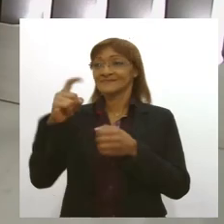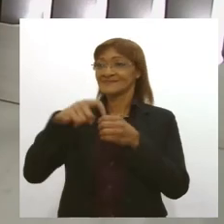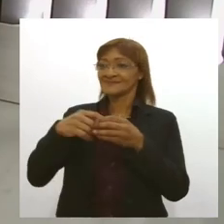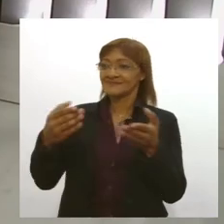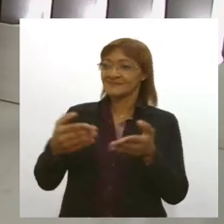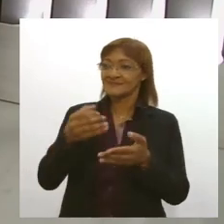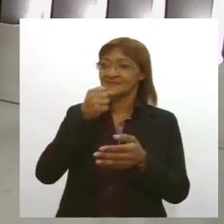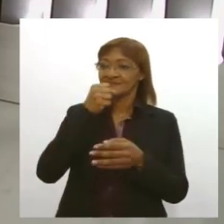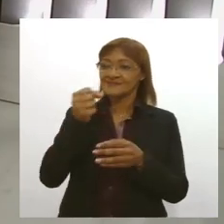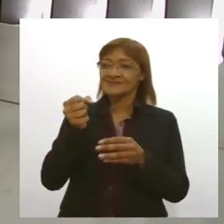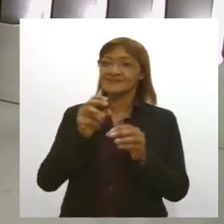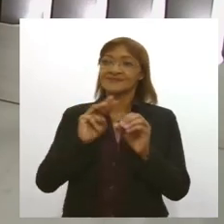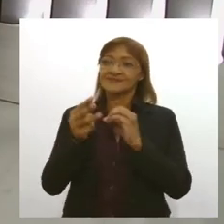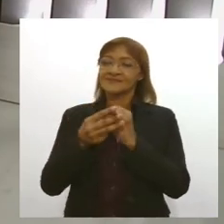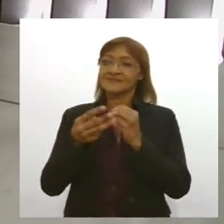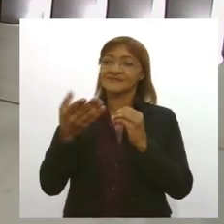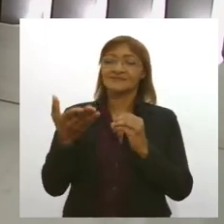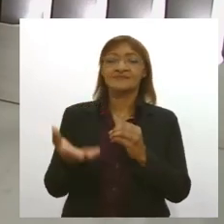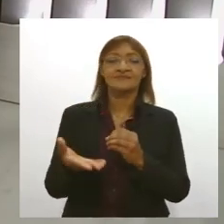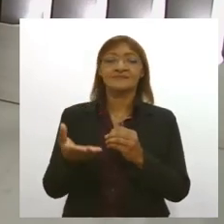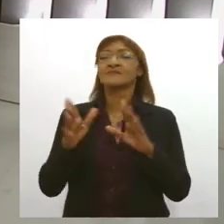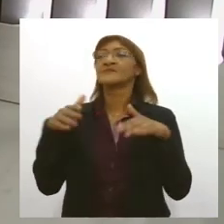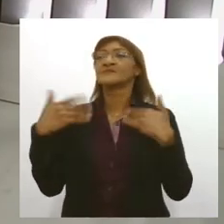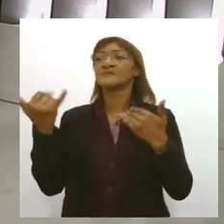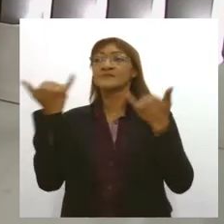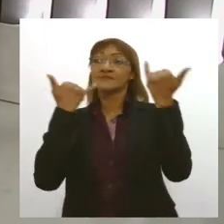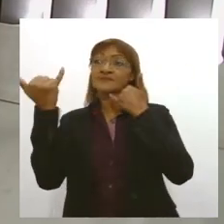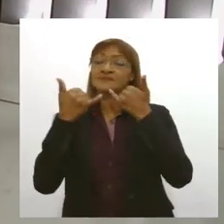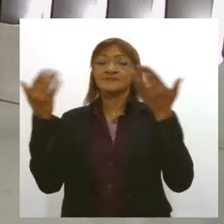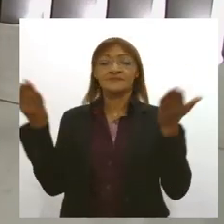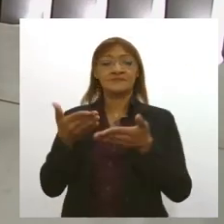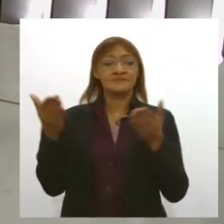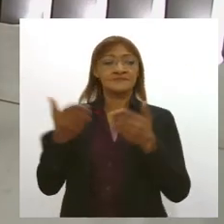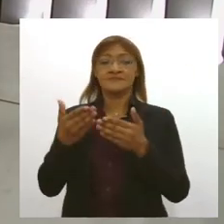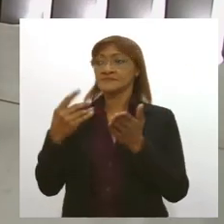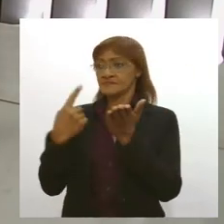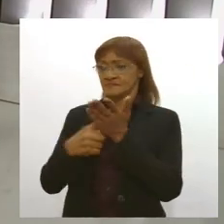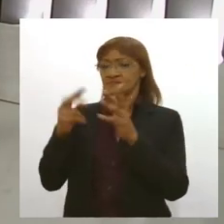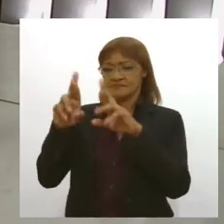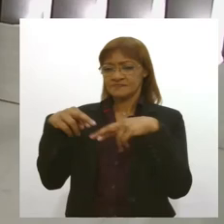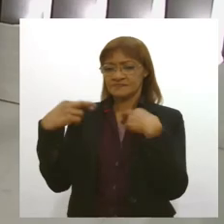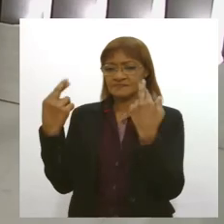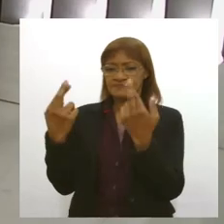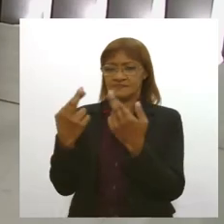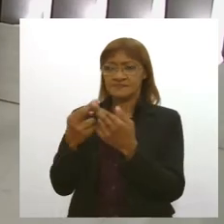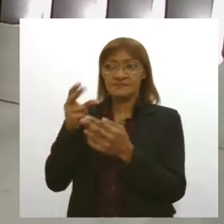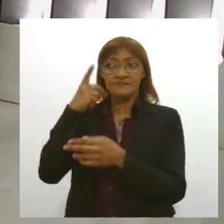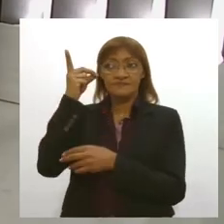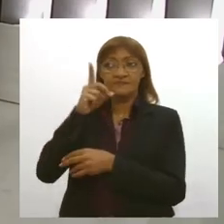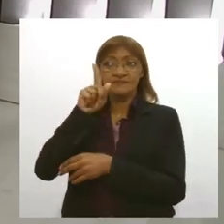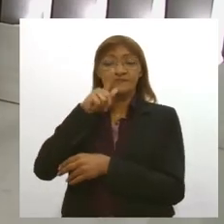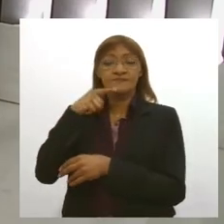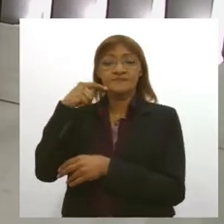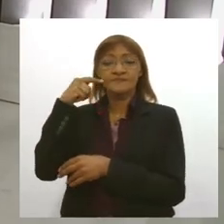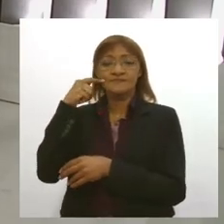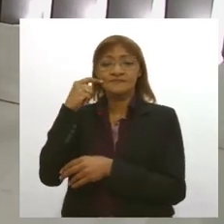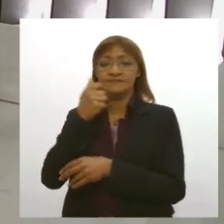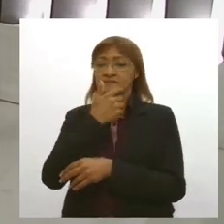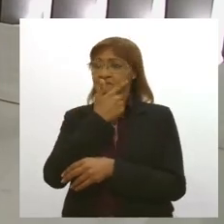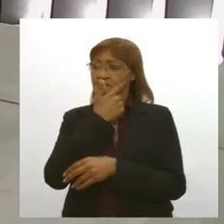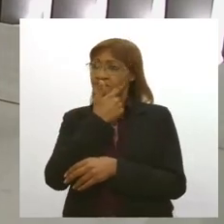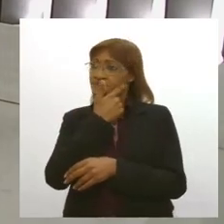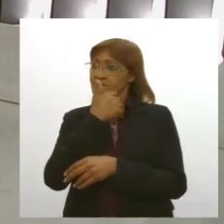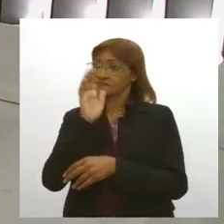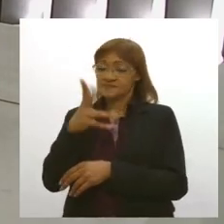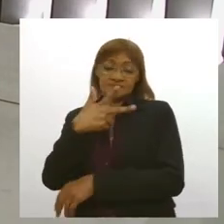da Lese primeira edição conta para a gente quais as informações de hoje eu sei que teve uma reunião da deputada Goretti Reis na reunião nacional de